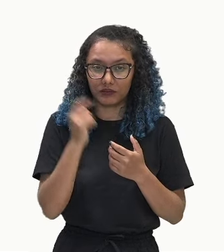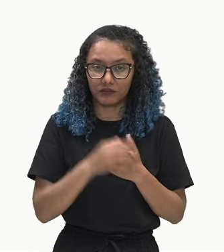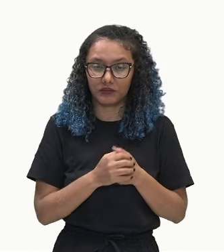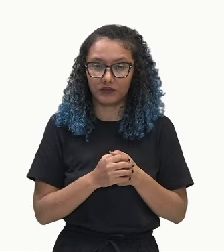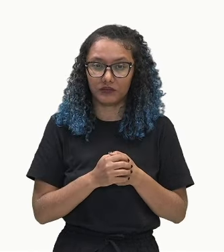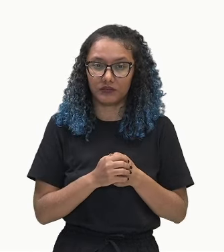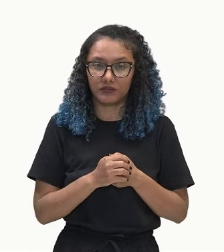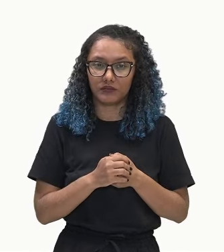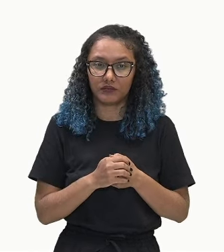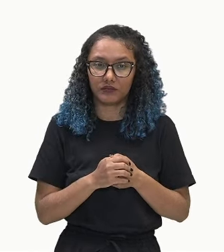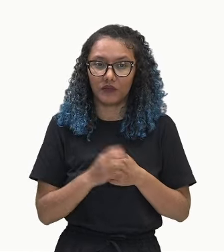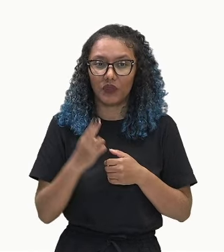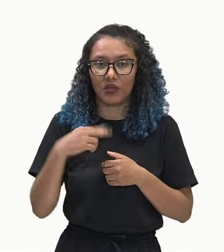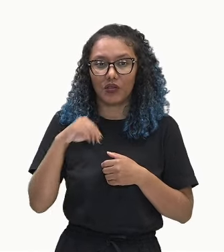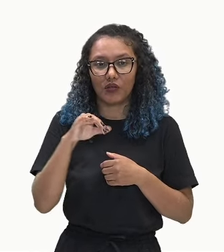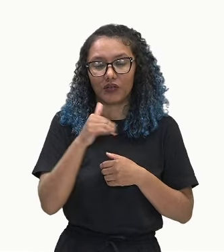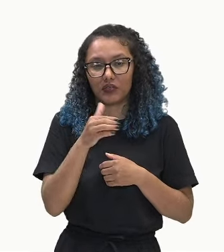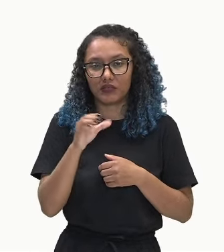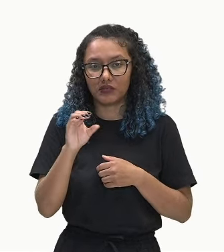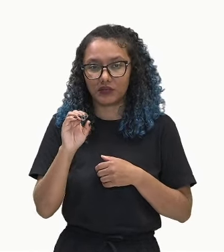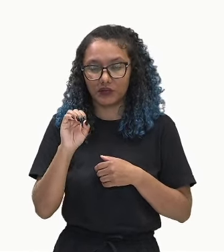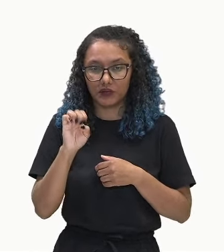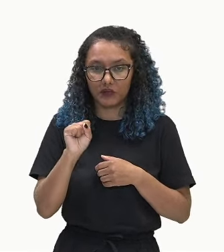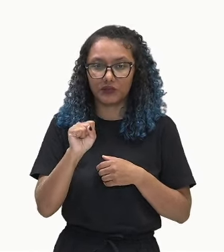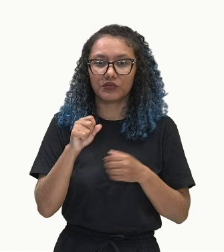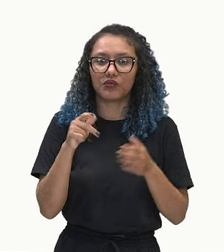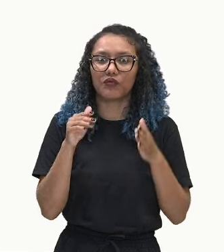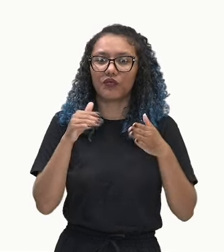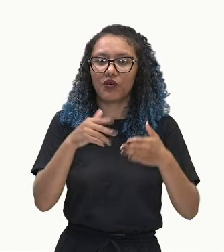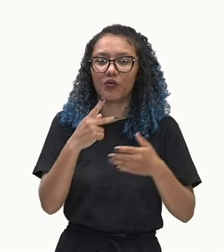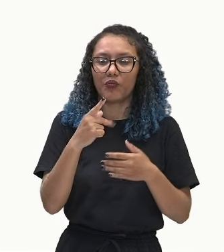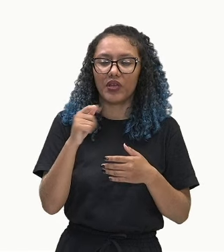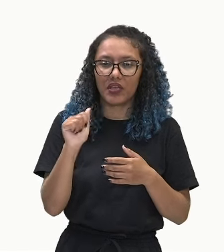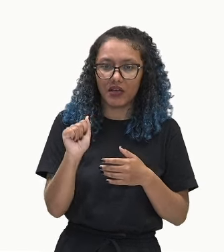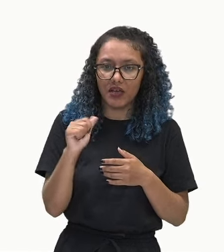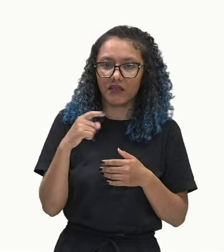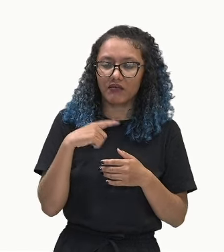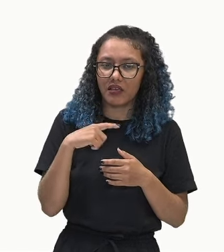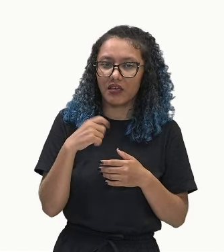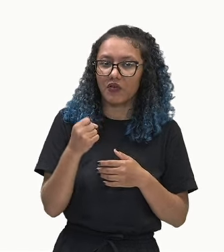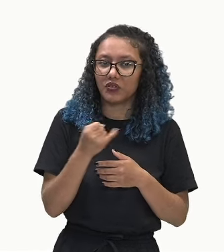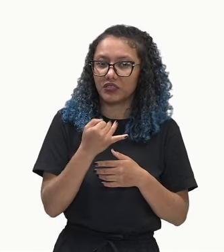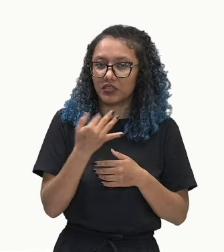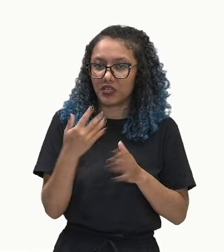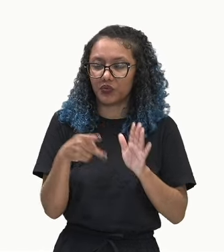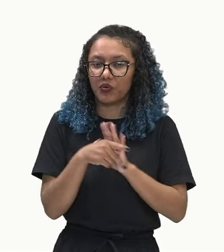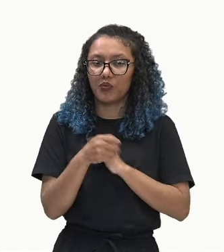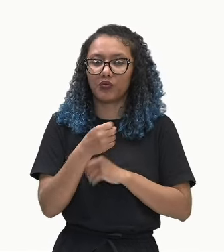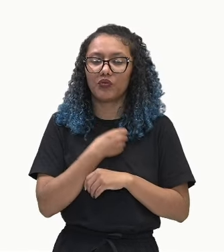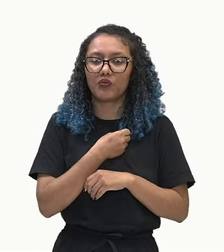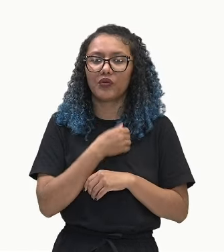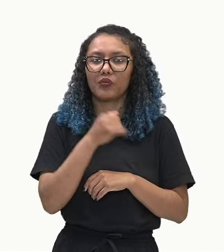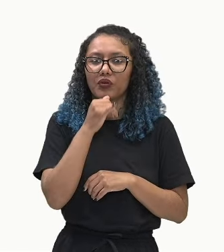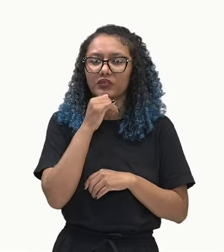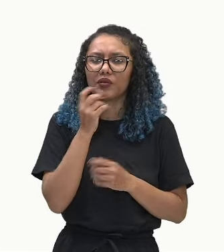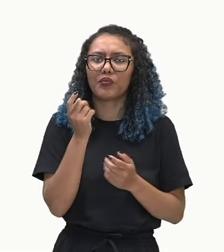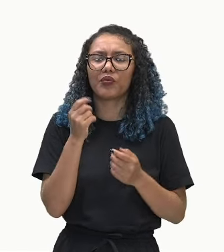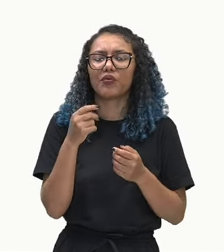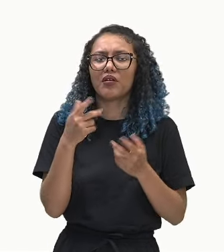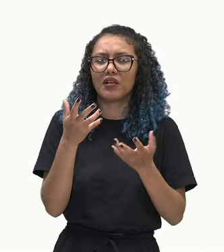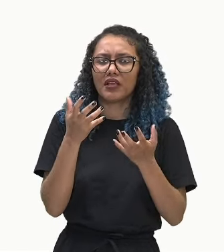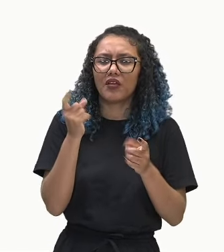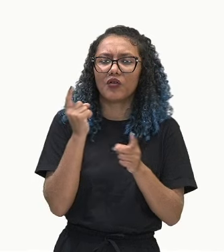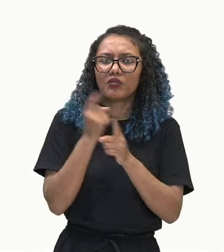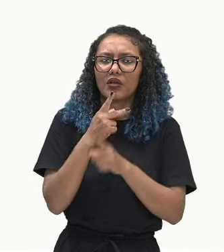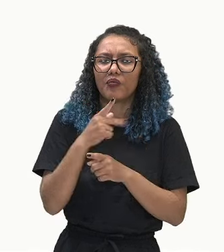Notações para uma PA com certa quantidade de termos. Quando a gente quer obter uma PA com 3 termos, podemos usar a notação